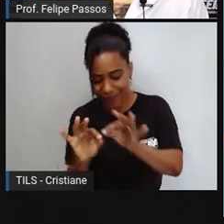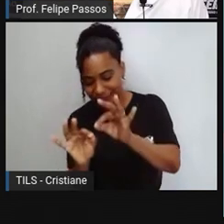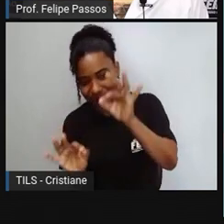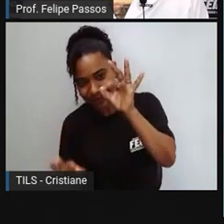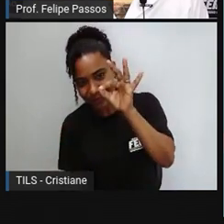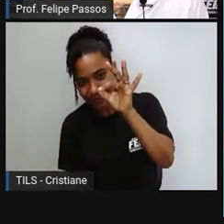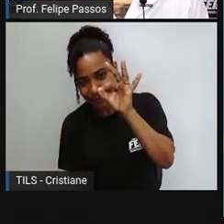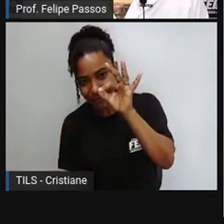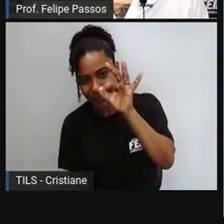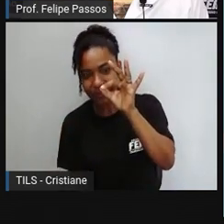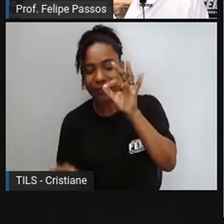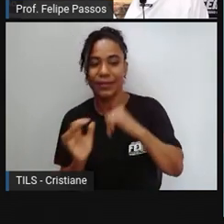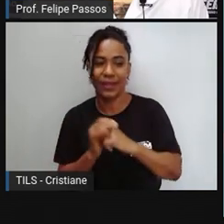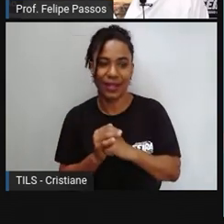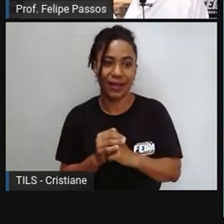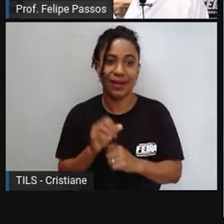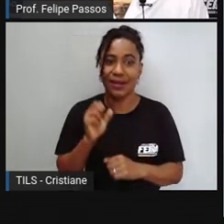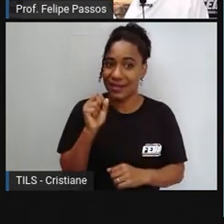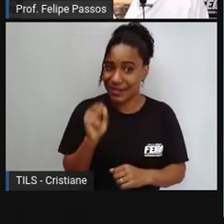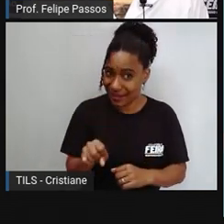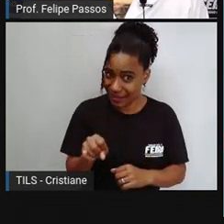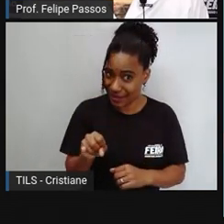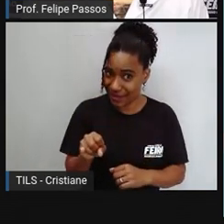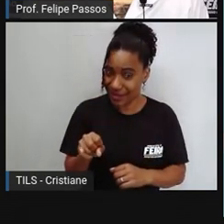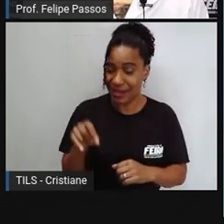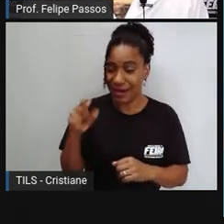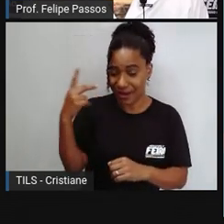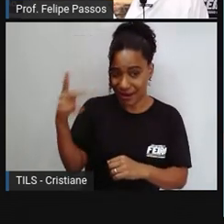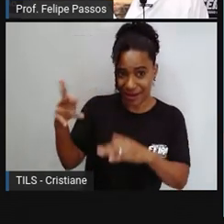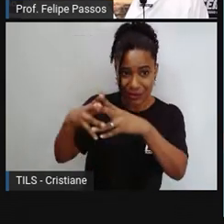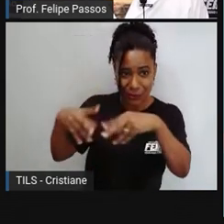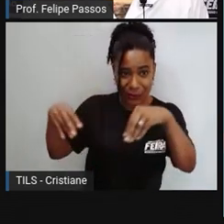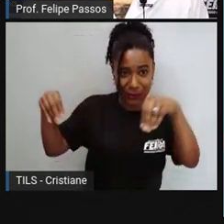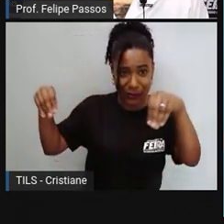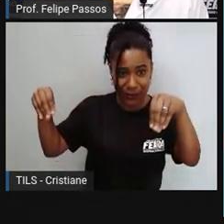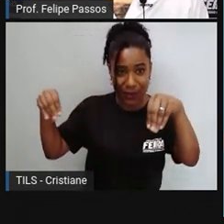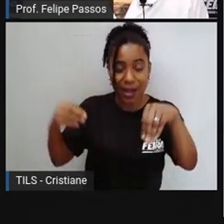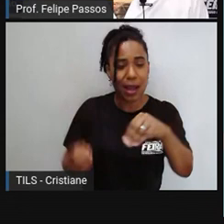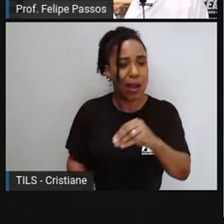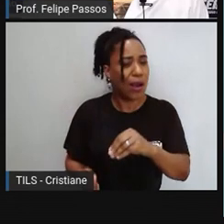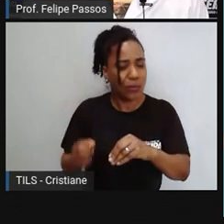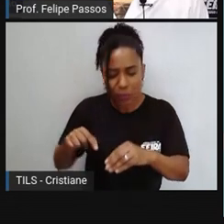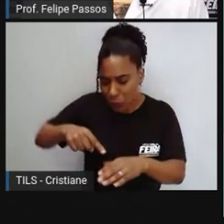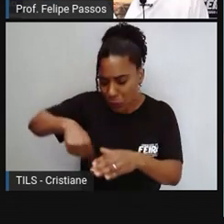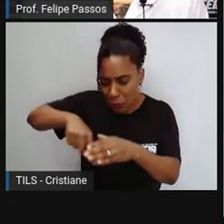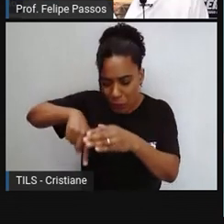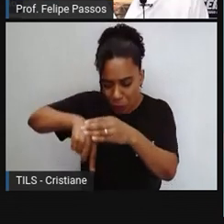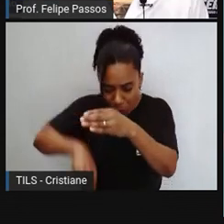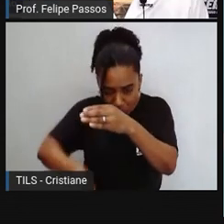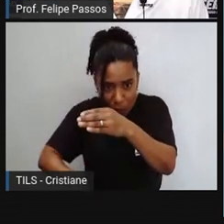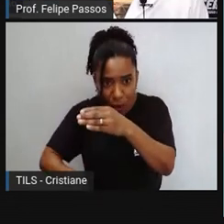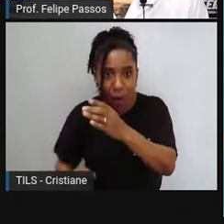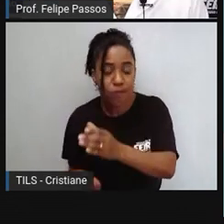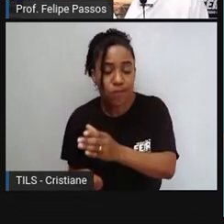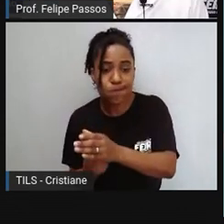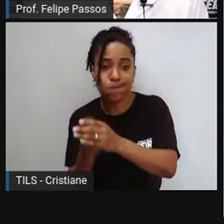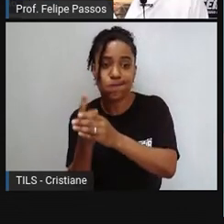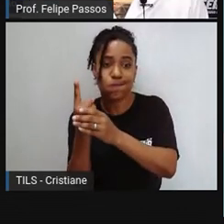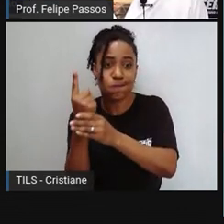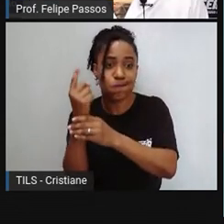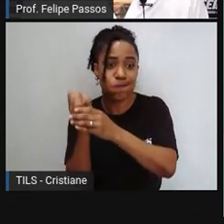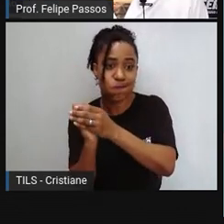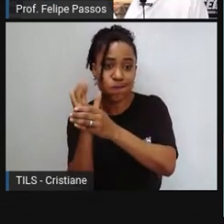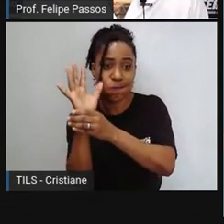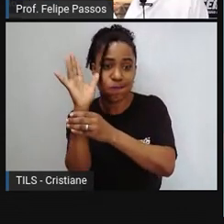tivermos o aparecimento de petróleo, apenas a Petrobras